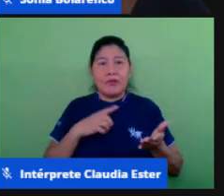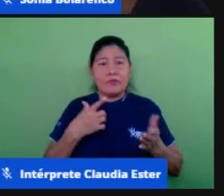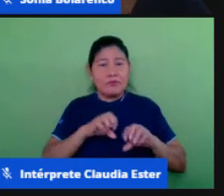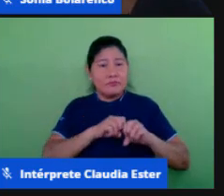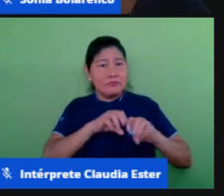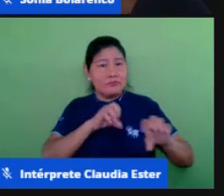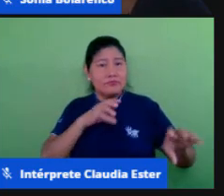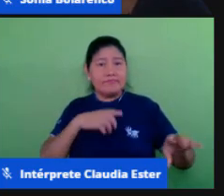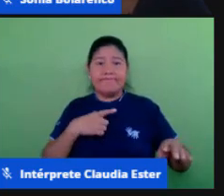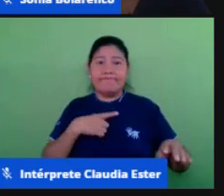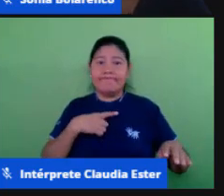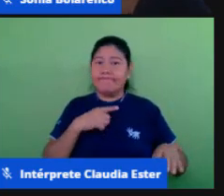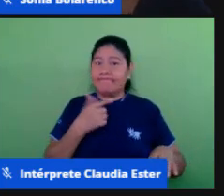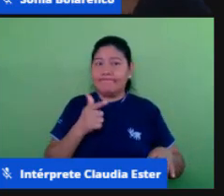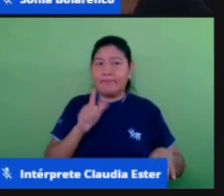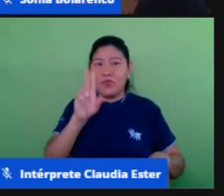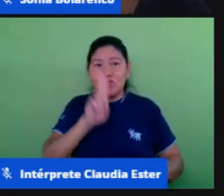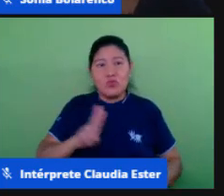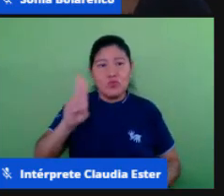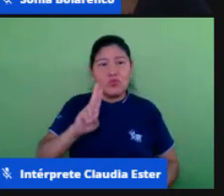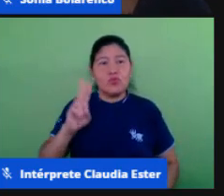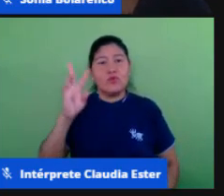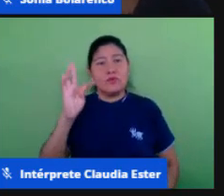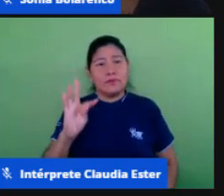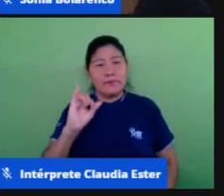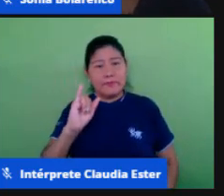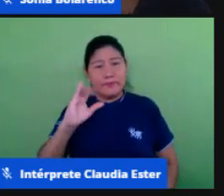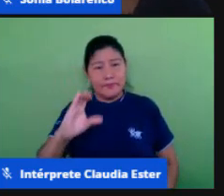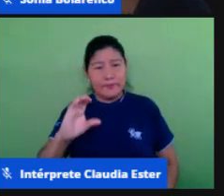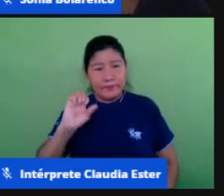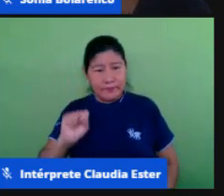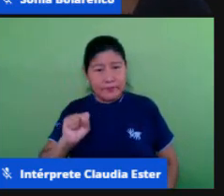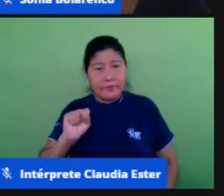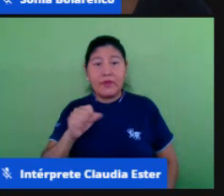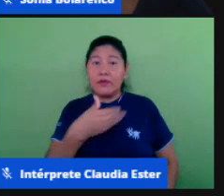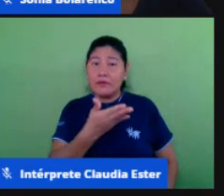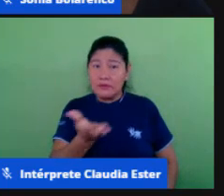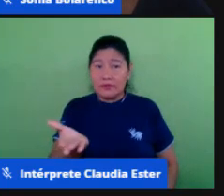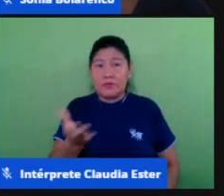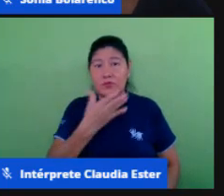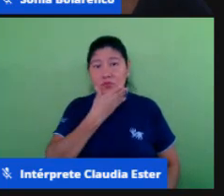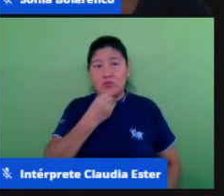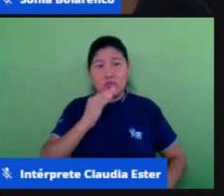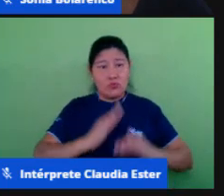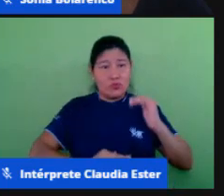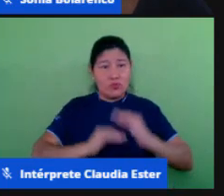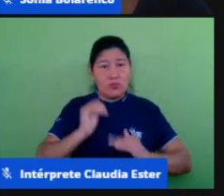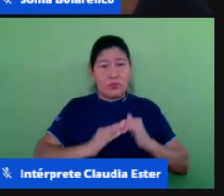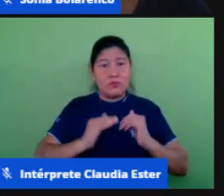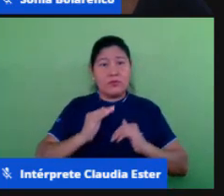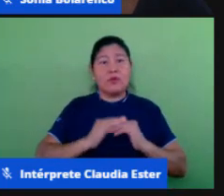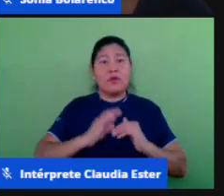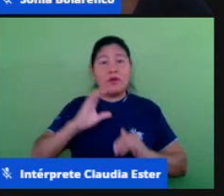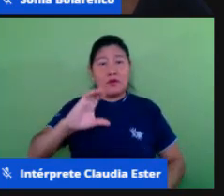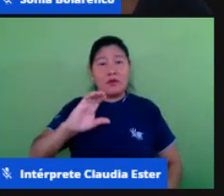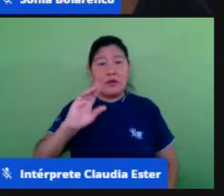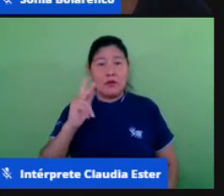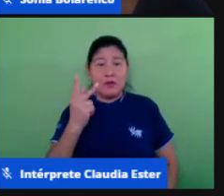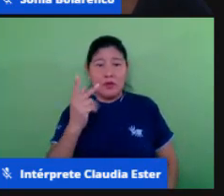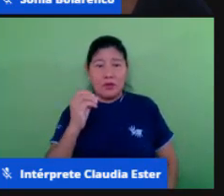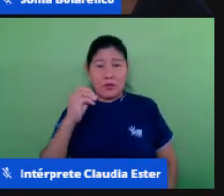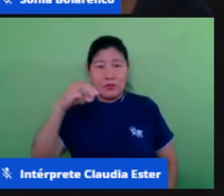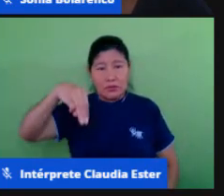reflexão do professor Jomsky nos chama a atenção para isso nos